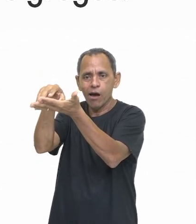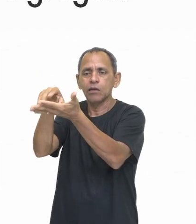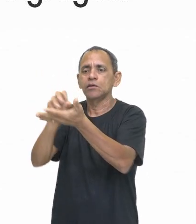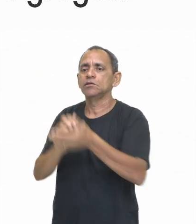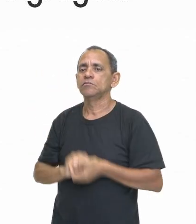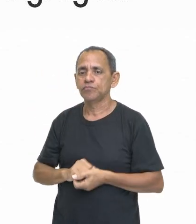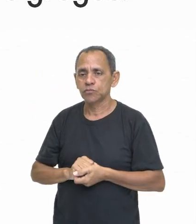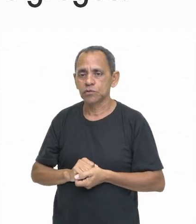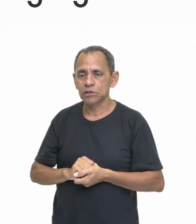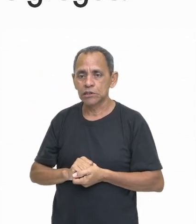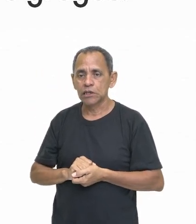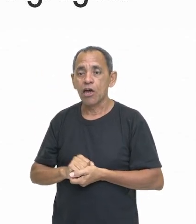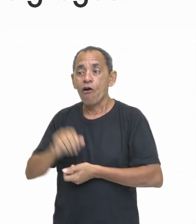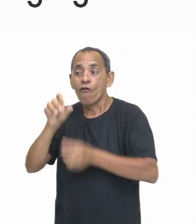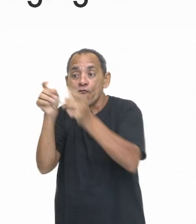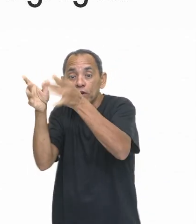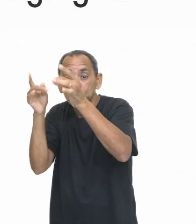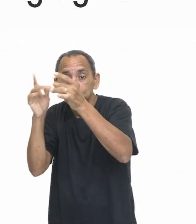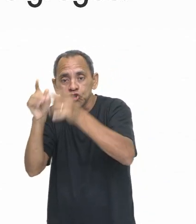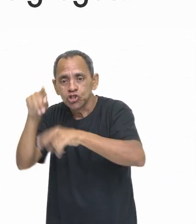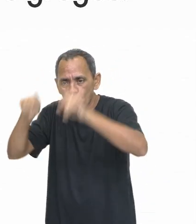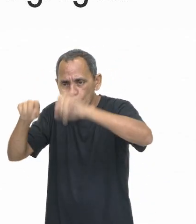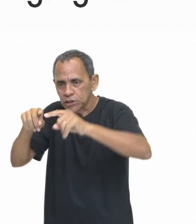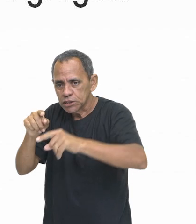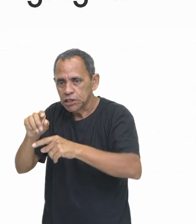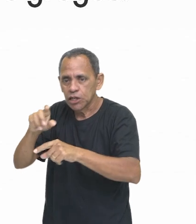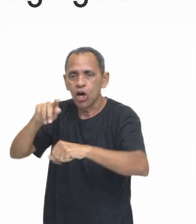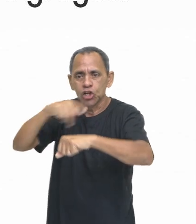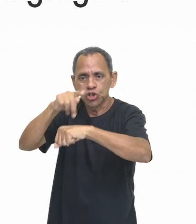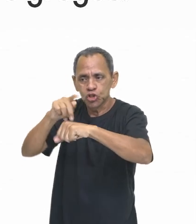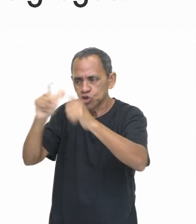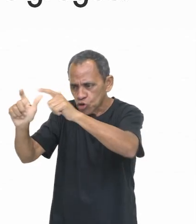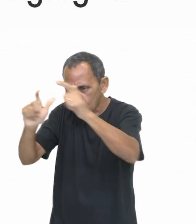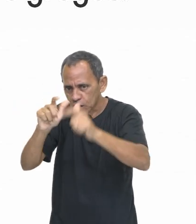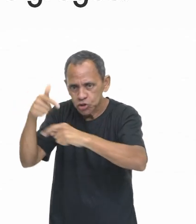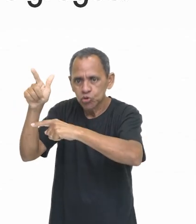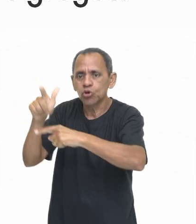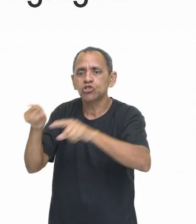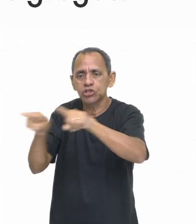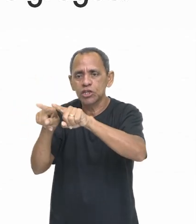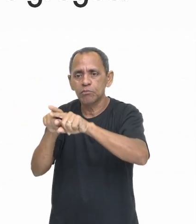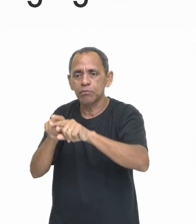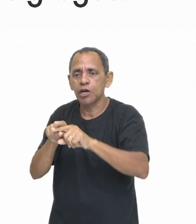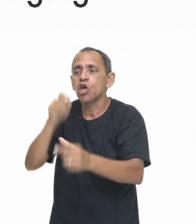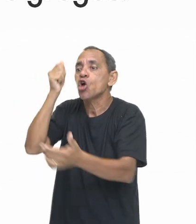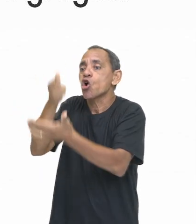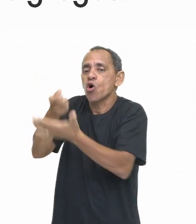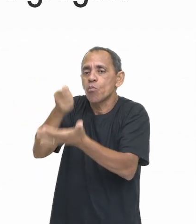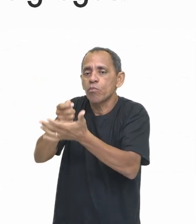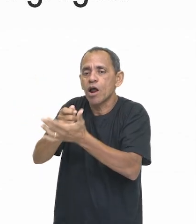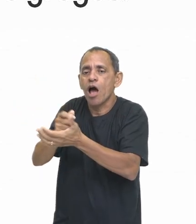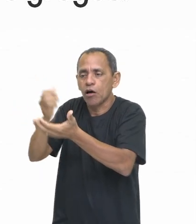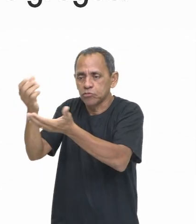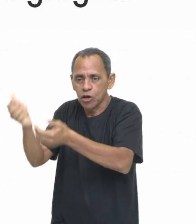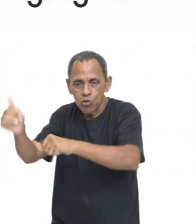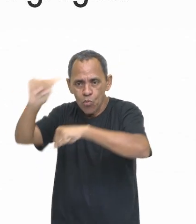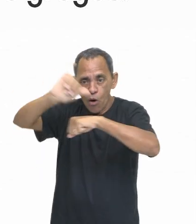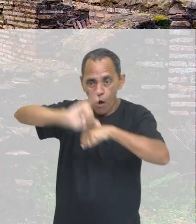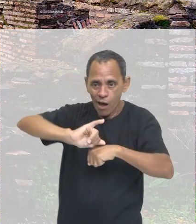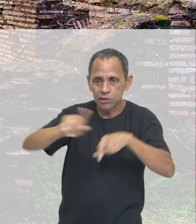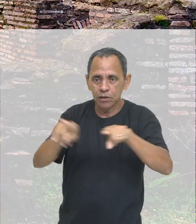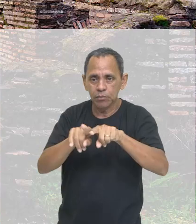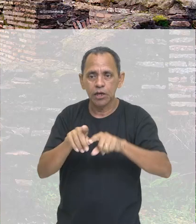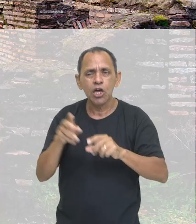os tecidos, esses condimentos, as formas de especiarias e o pó de ouro para trazer para o Império Romano, adivinha, as